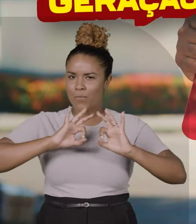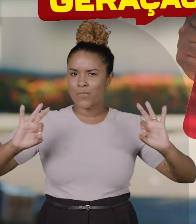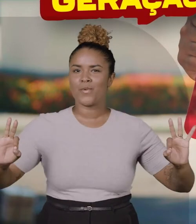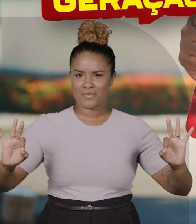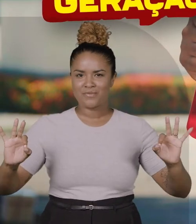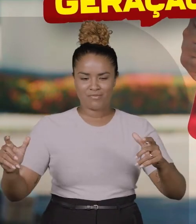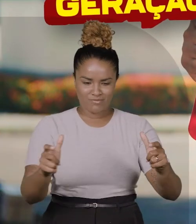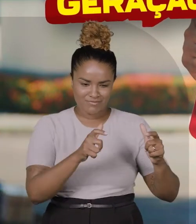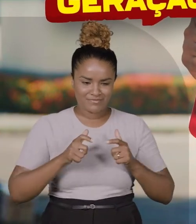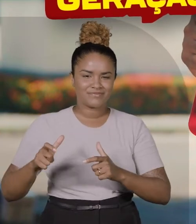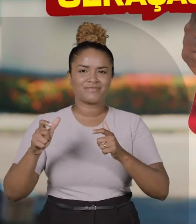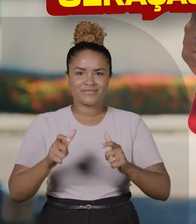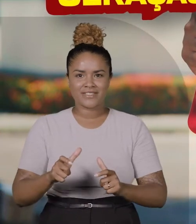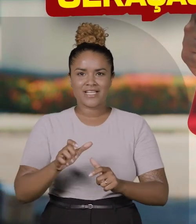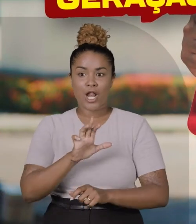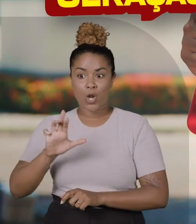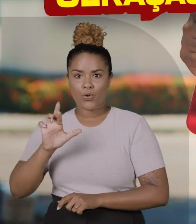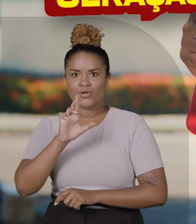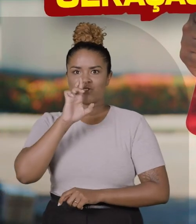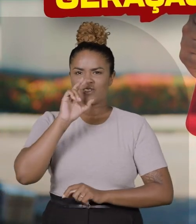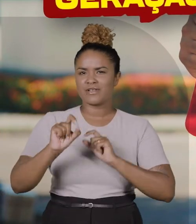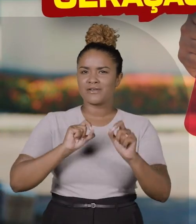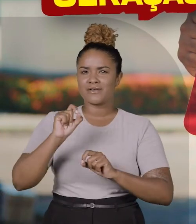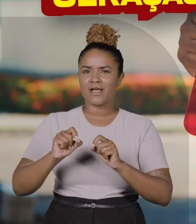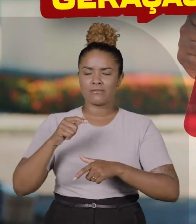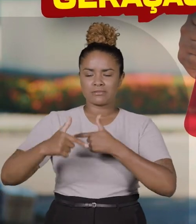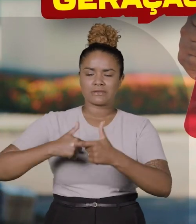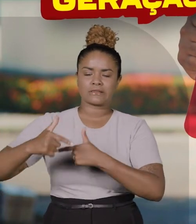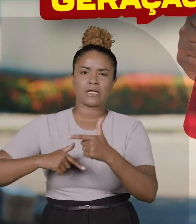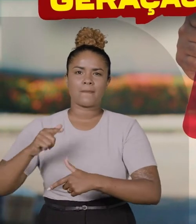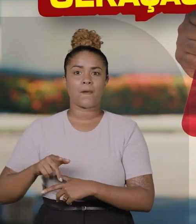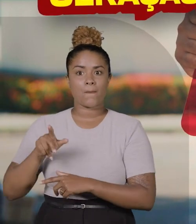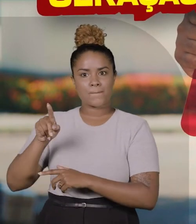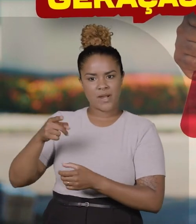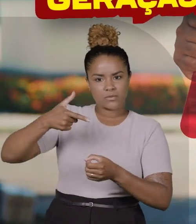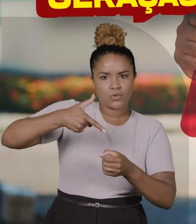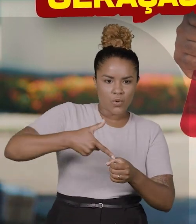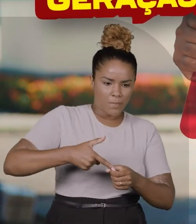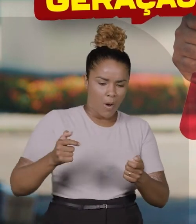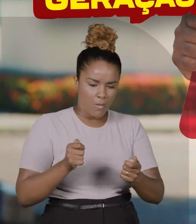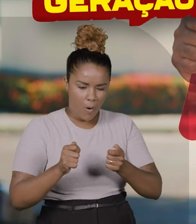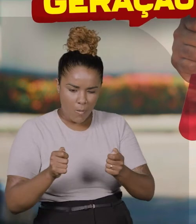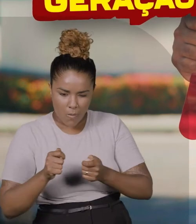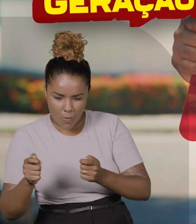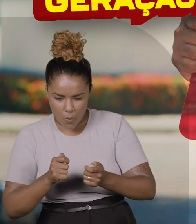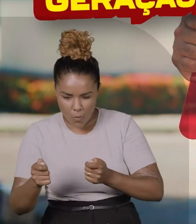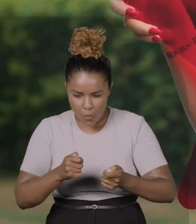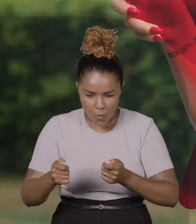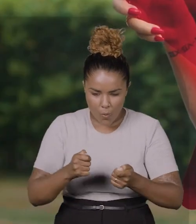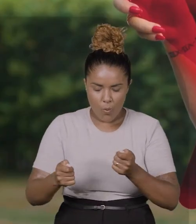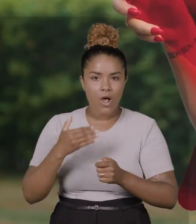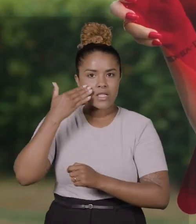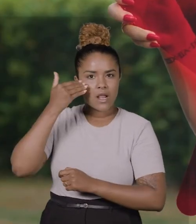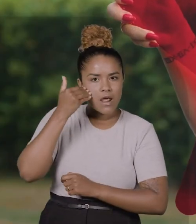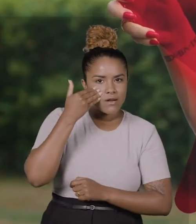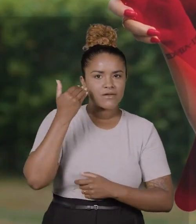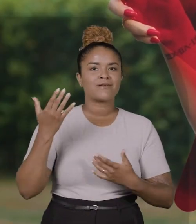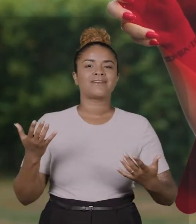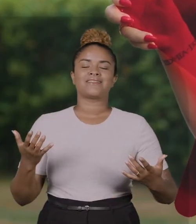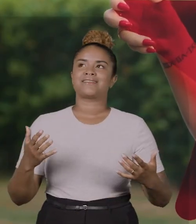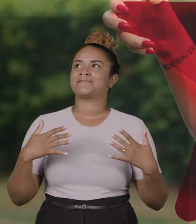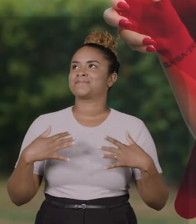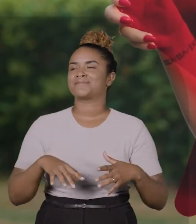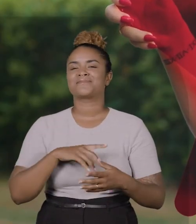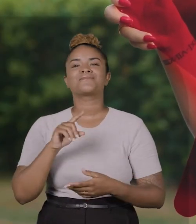o estado. É com Lula e Rogério que Sergipe vai ter de volta a Petrobras, a exploração da Carnalita e os nossos empregos. É com Rogério que